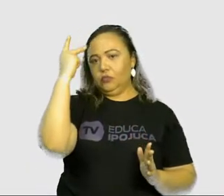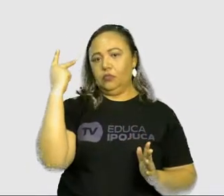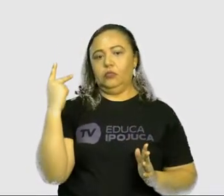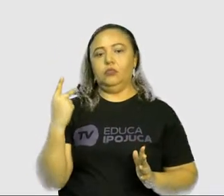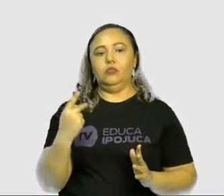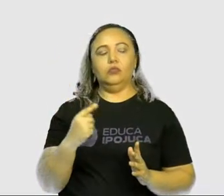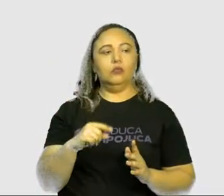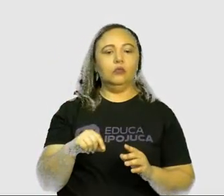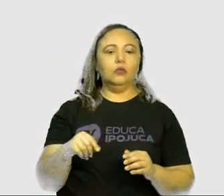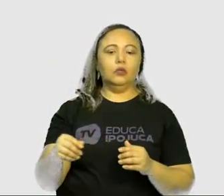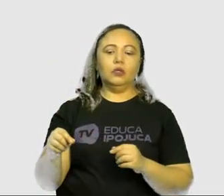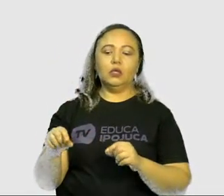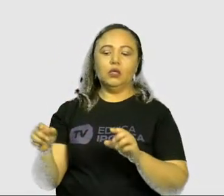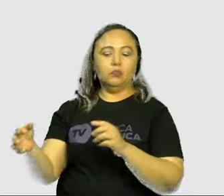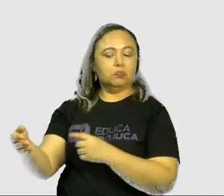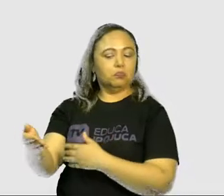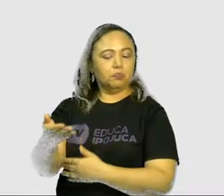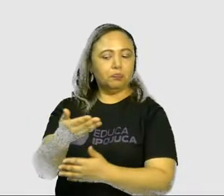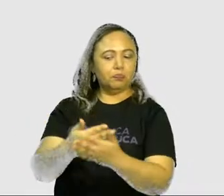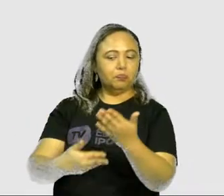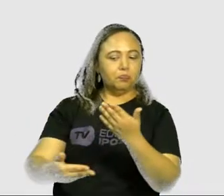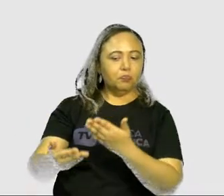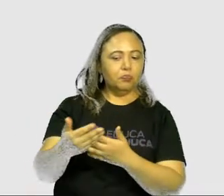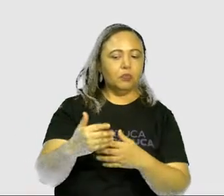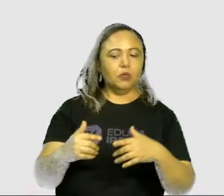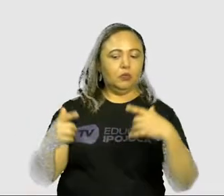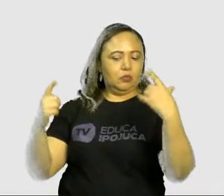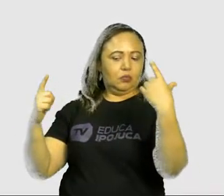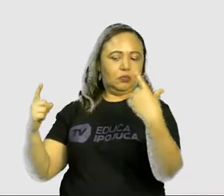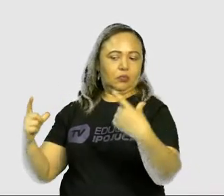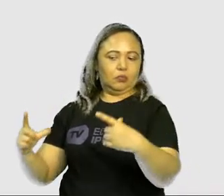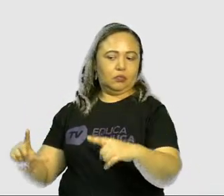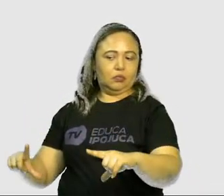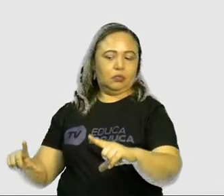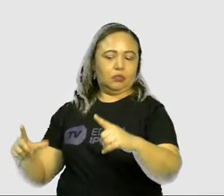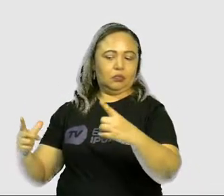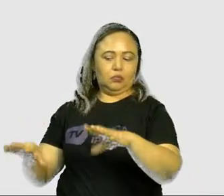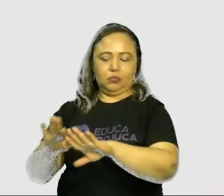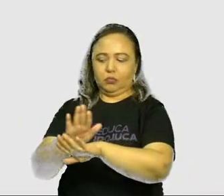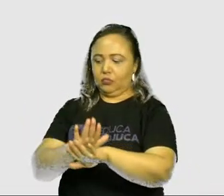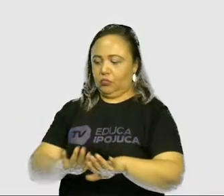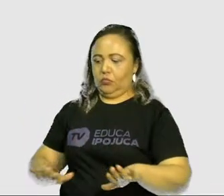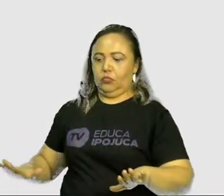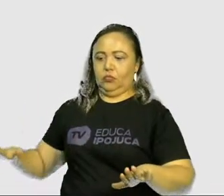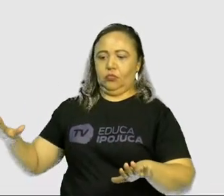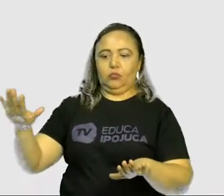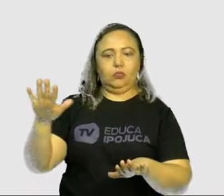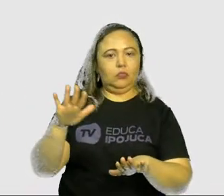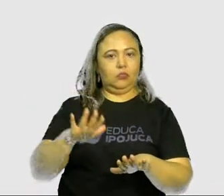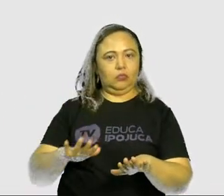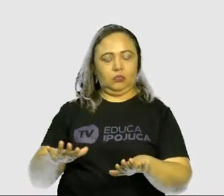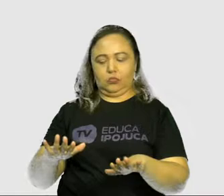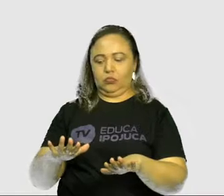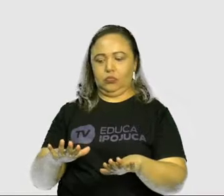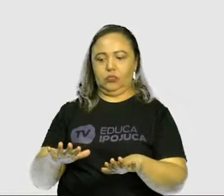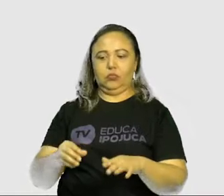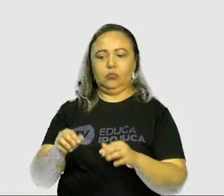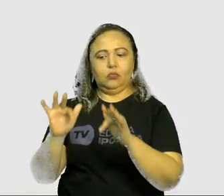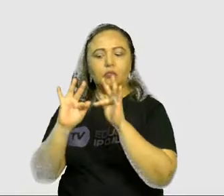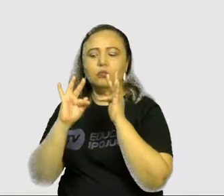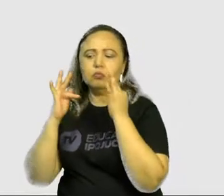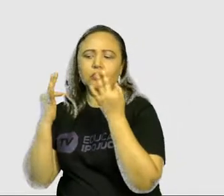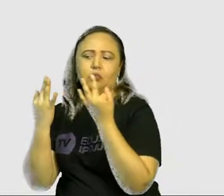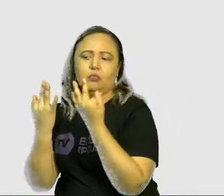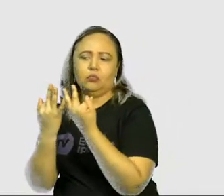que se relacionam em um determinado espaço. O espaço da família,